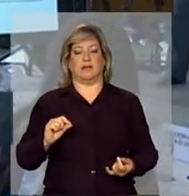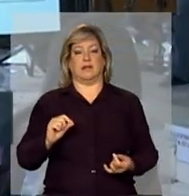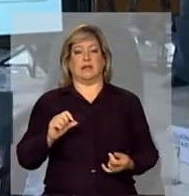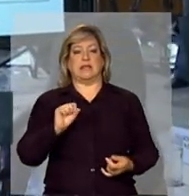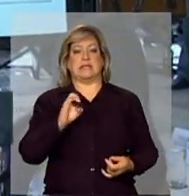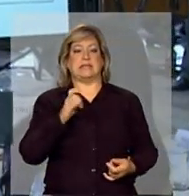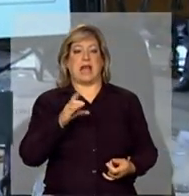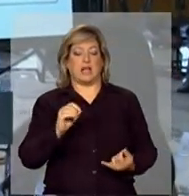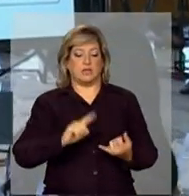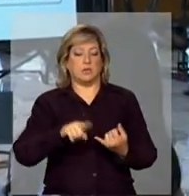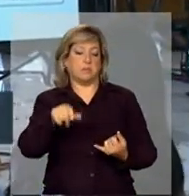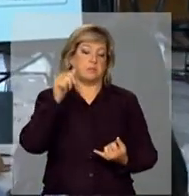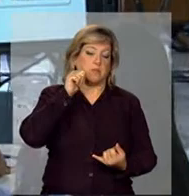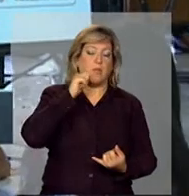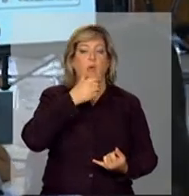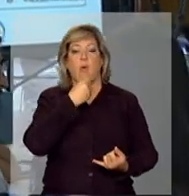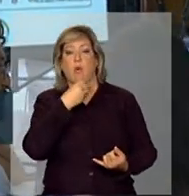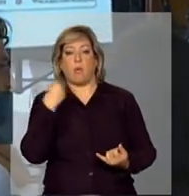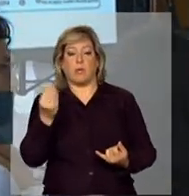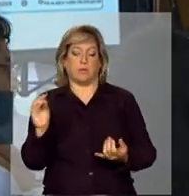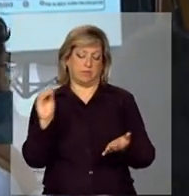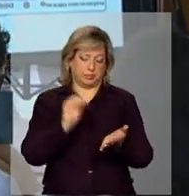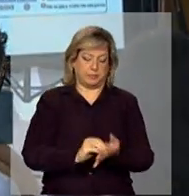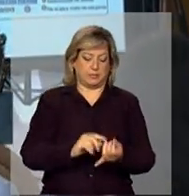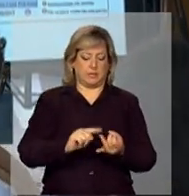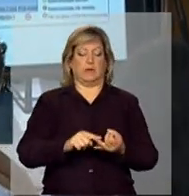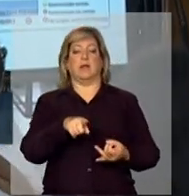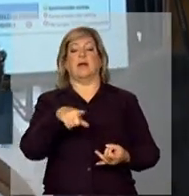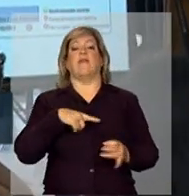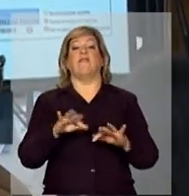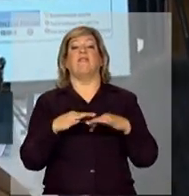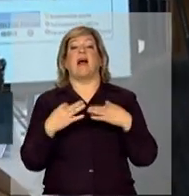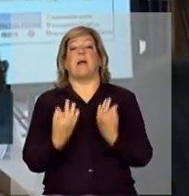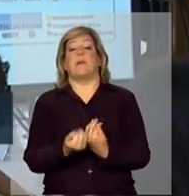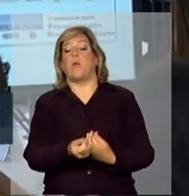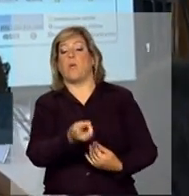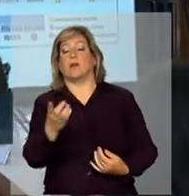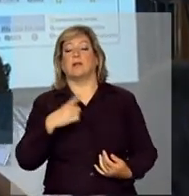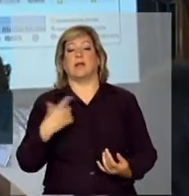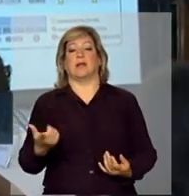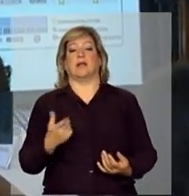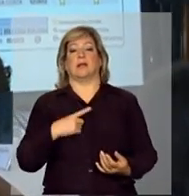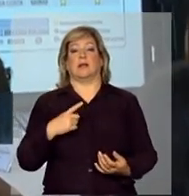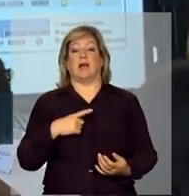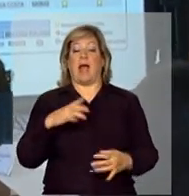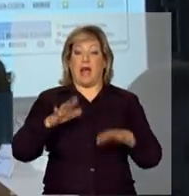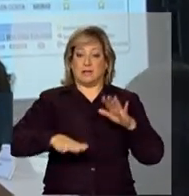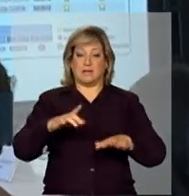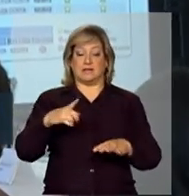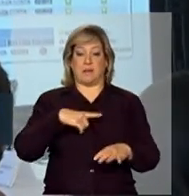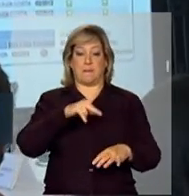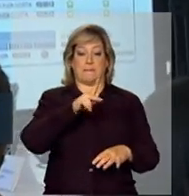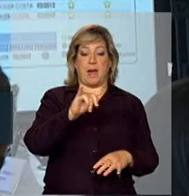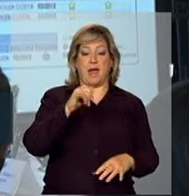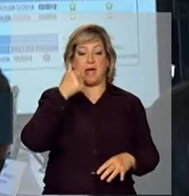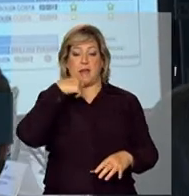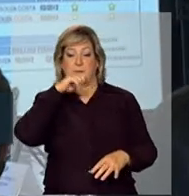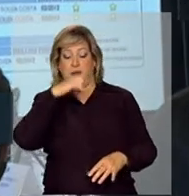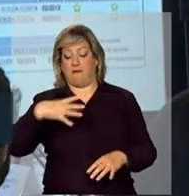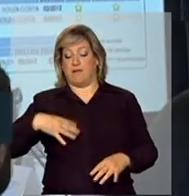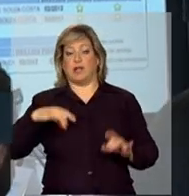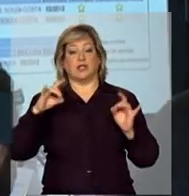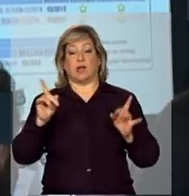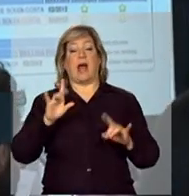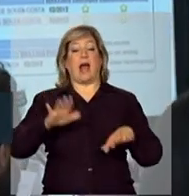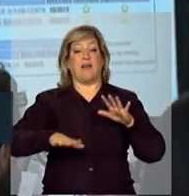sexo, informação de grau de parentesco, porque a família não é só aquela família tradicional, entra enteados, entra